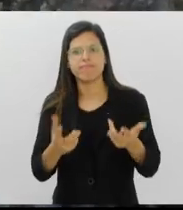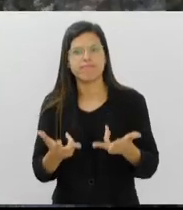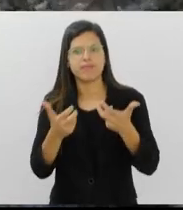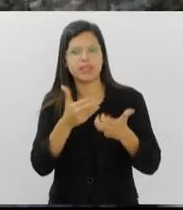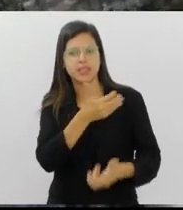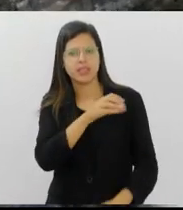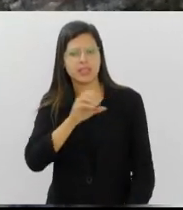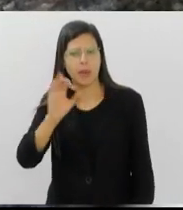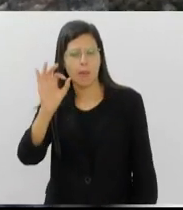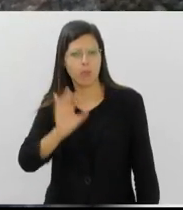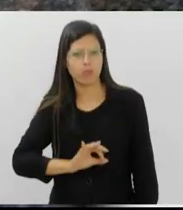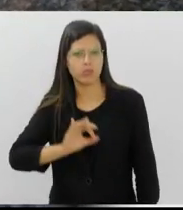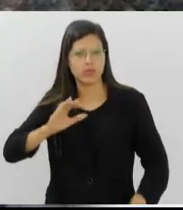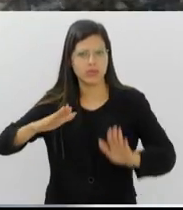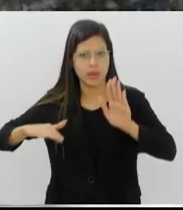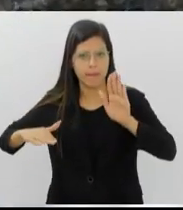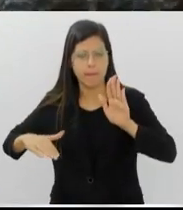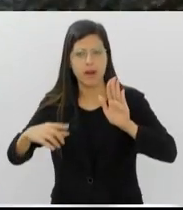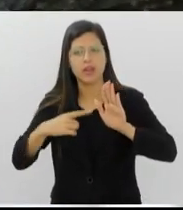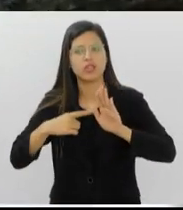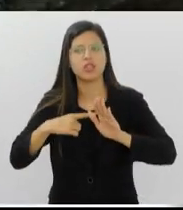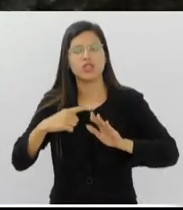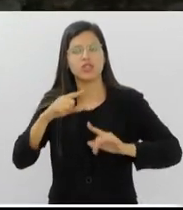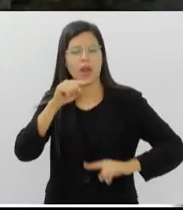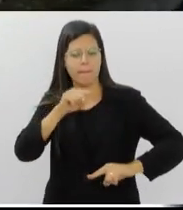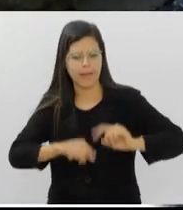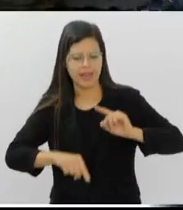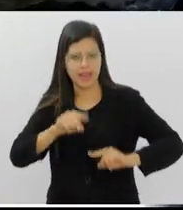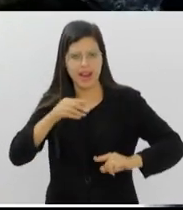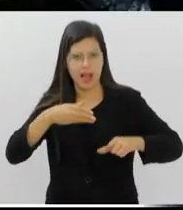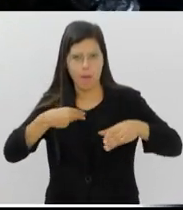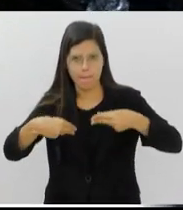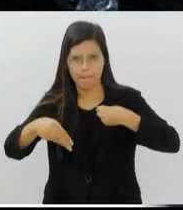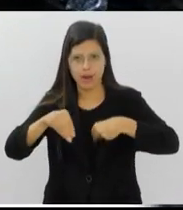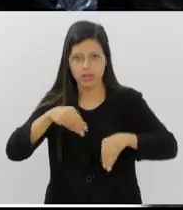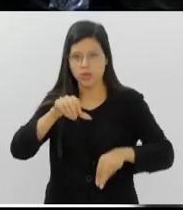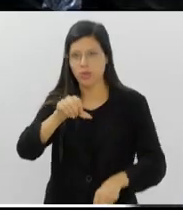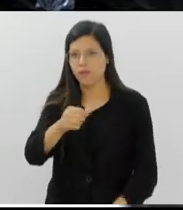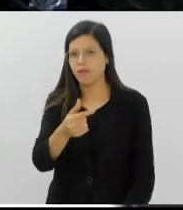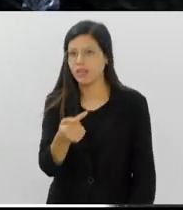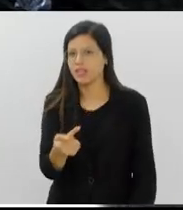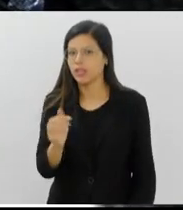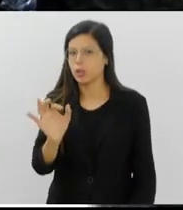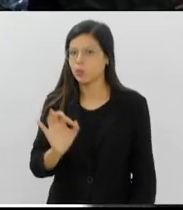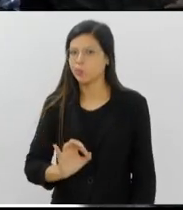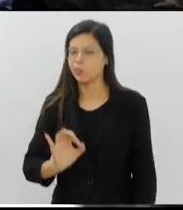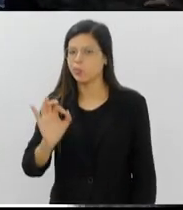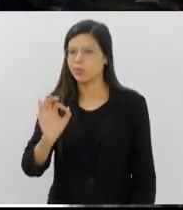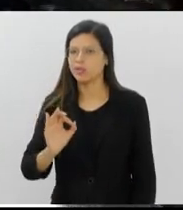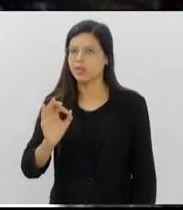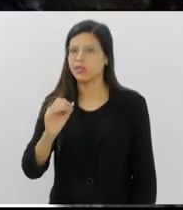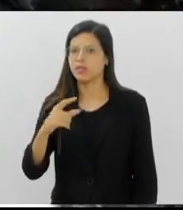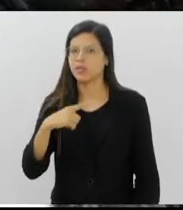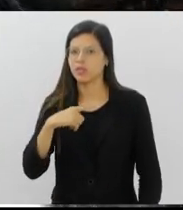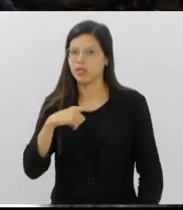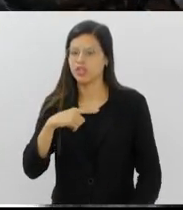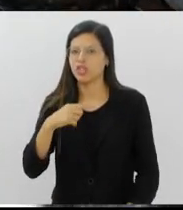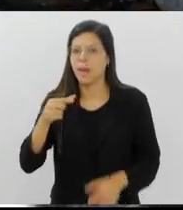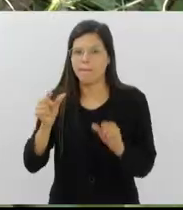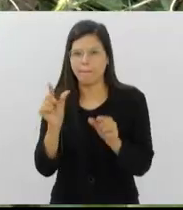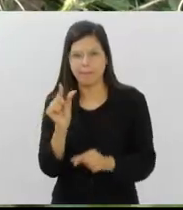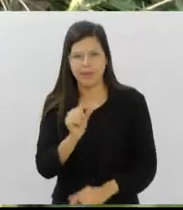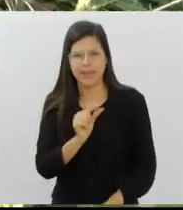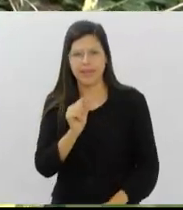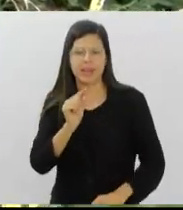% das praias apresentavam resíduos plásticos, enquanto 97% continham microplásticos.